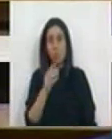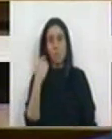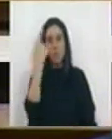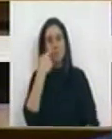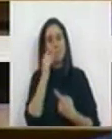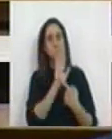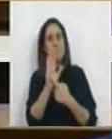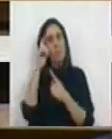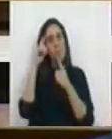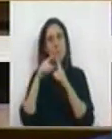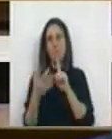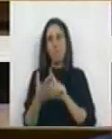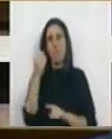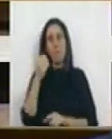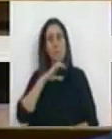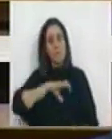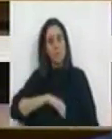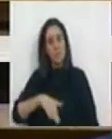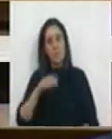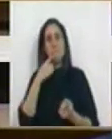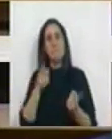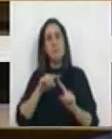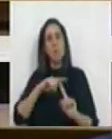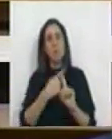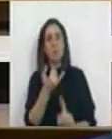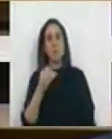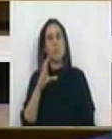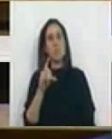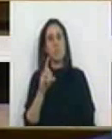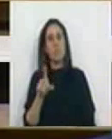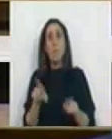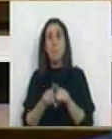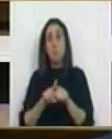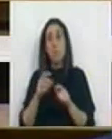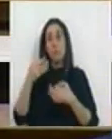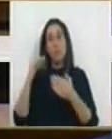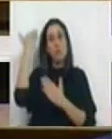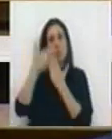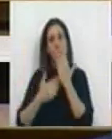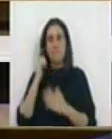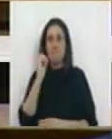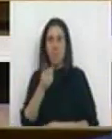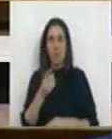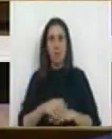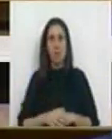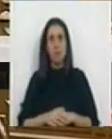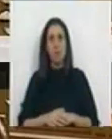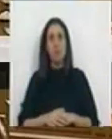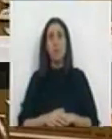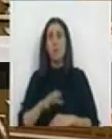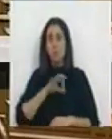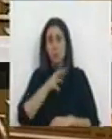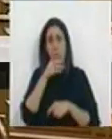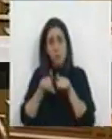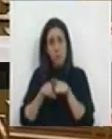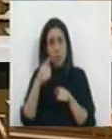damos a cara por um objetivo cumprido. Os salários serão repostos em 2016, tal como o Tribunal Constitucional mandou. É difícil para os